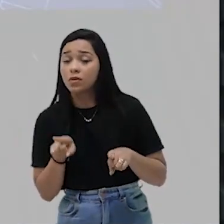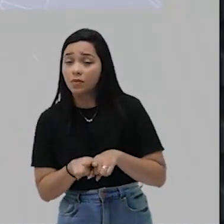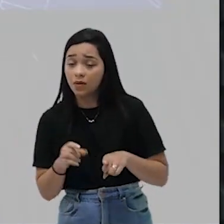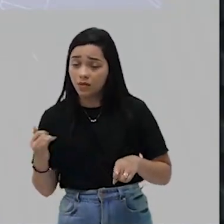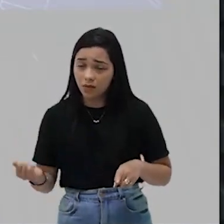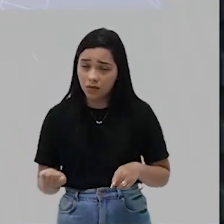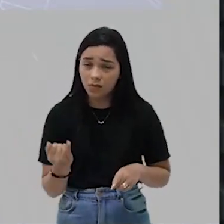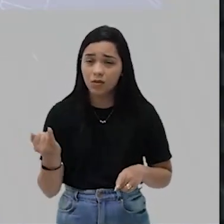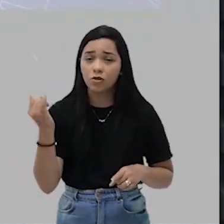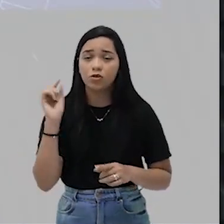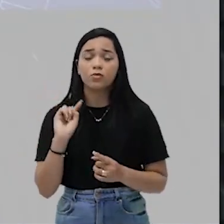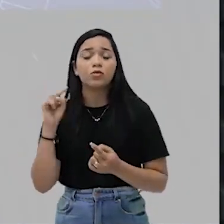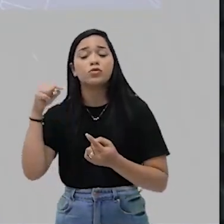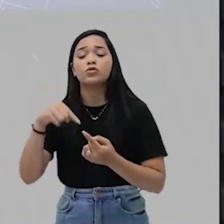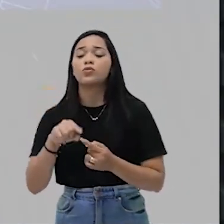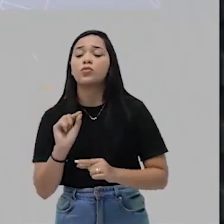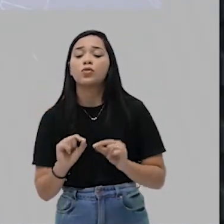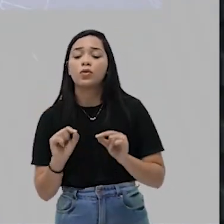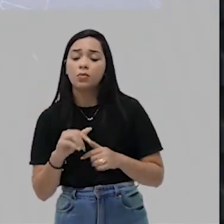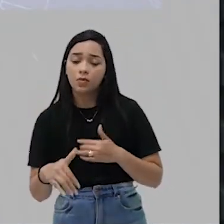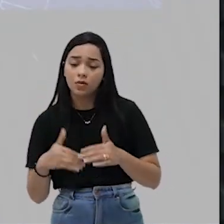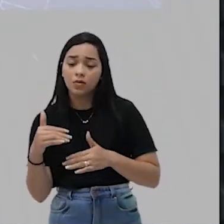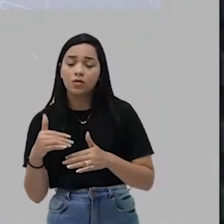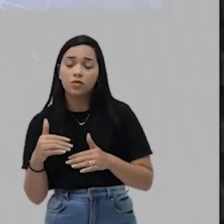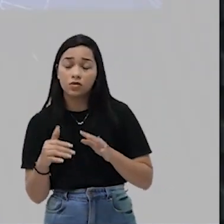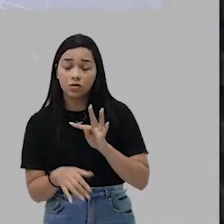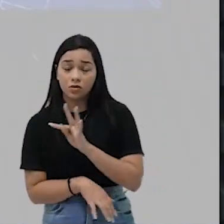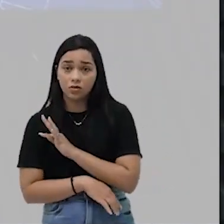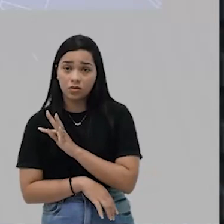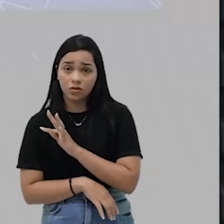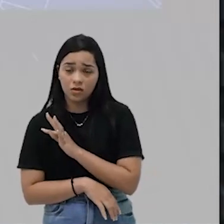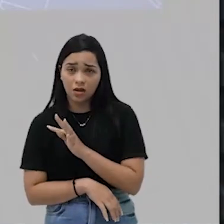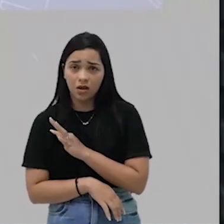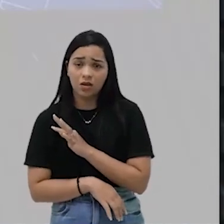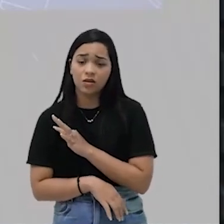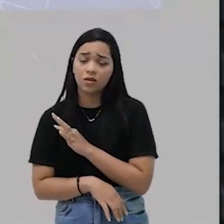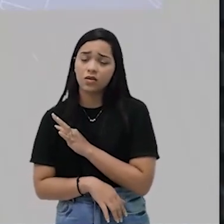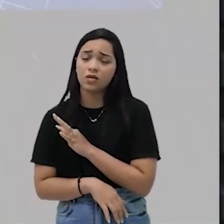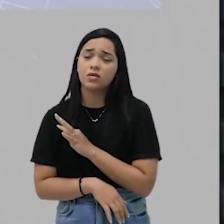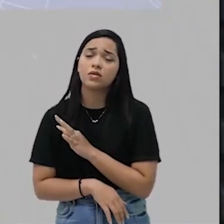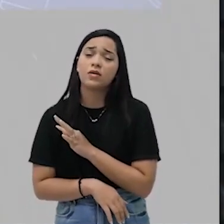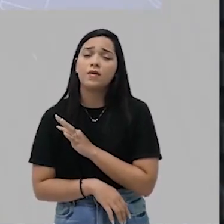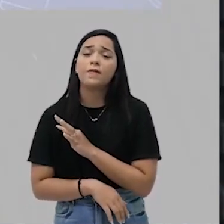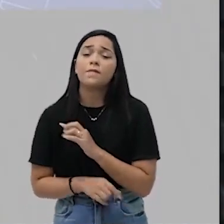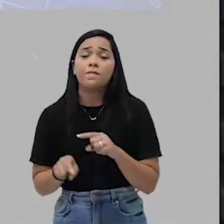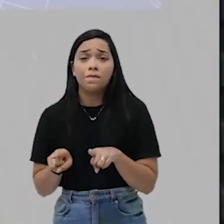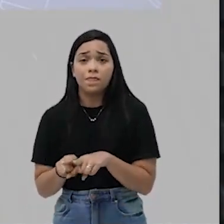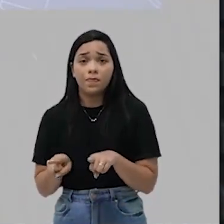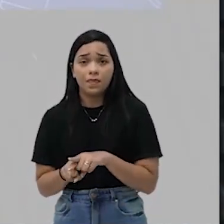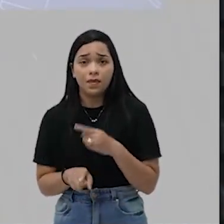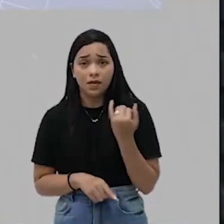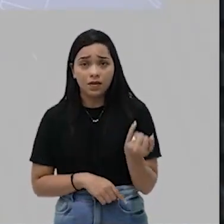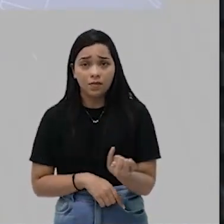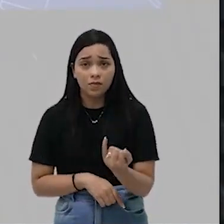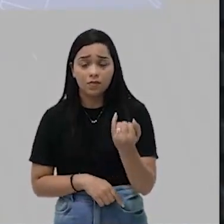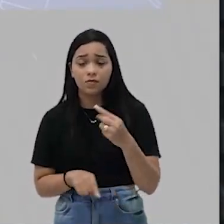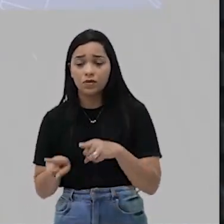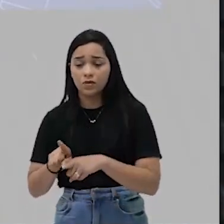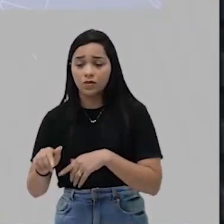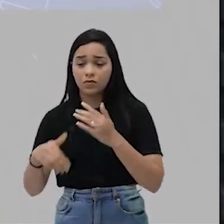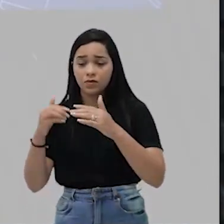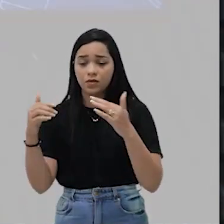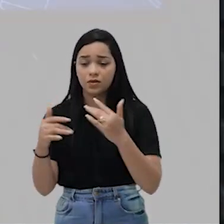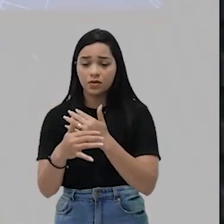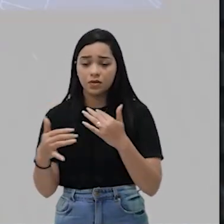importantes para a construção de técnicas de irrigação avançadas, que foram importantes para a construção de